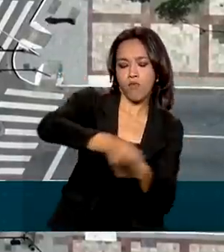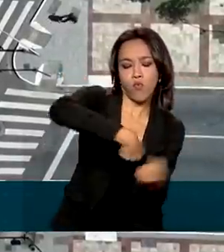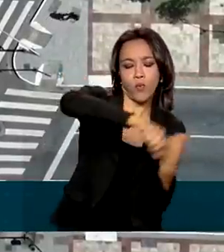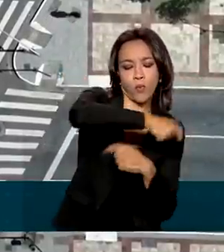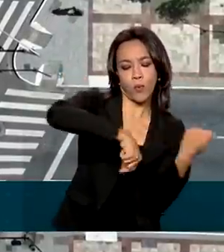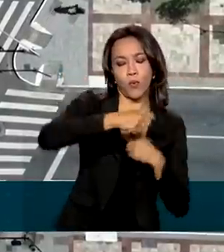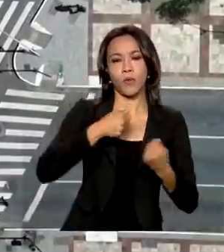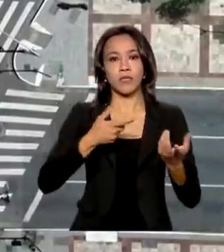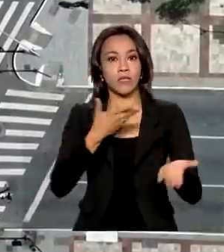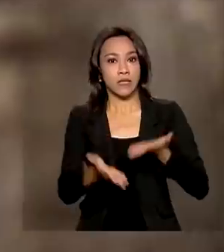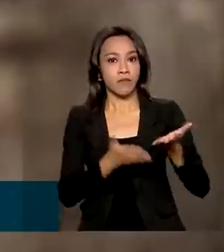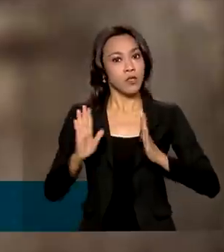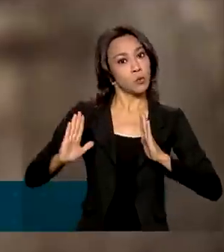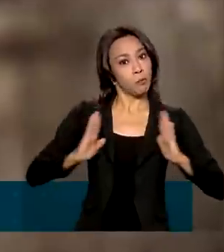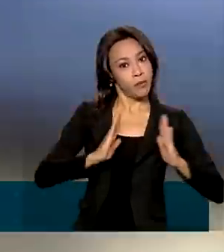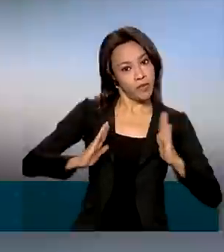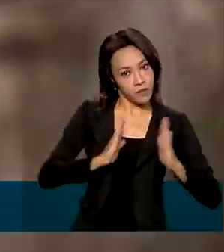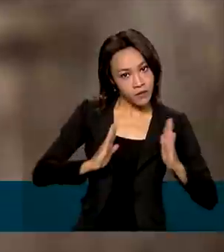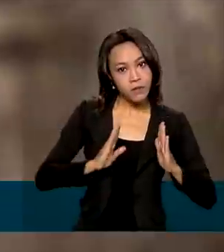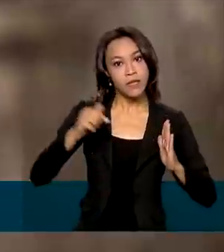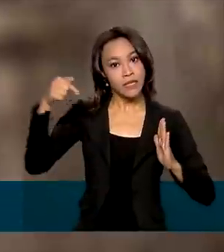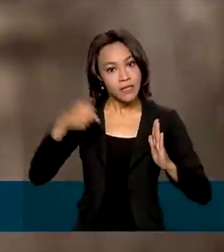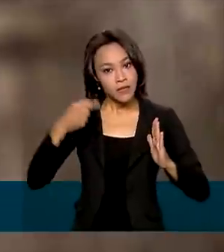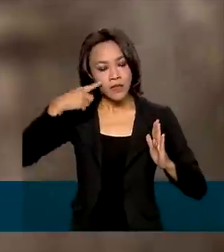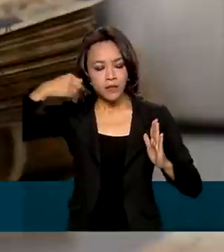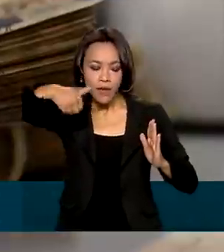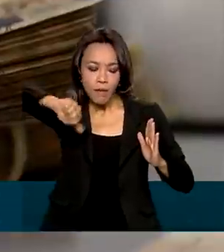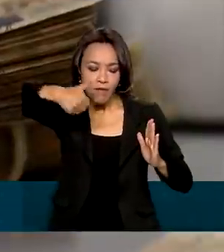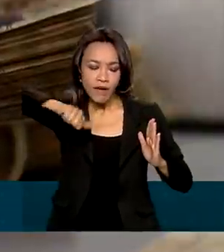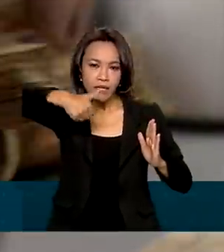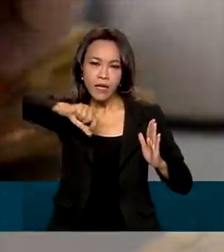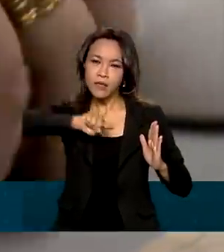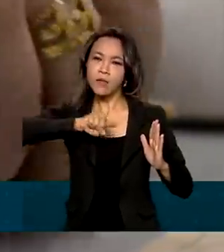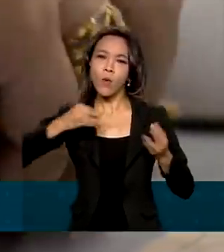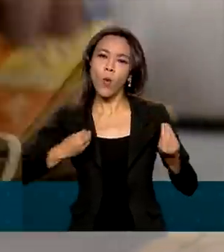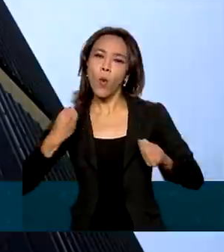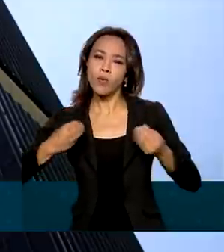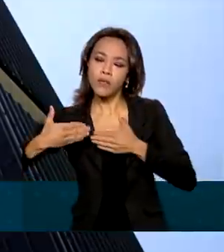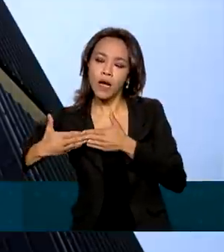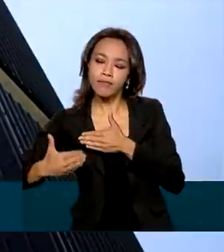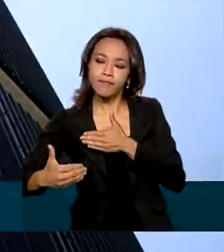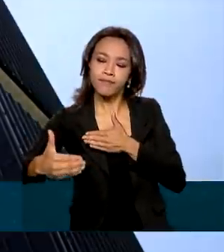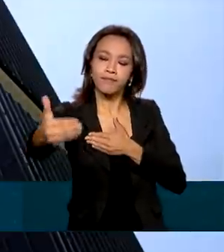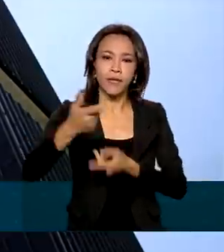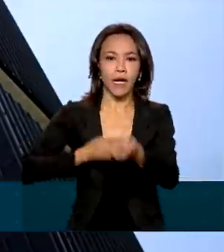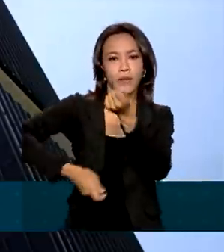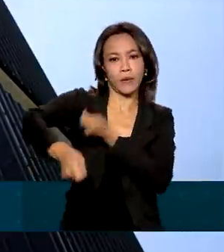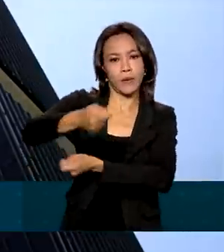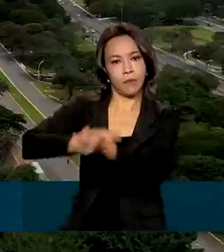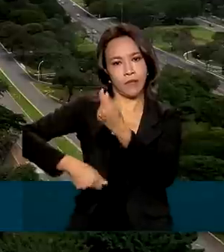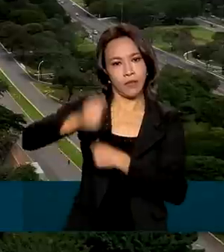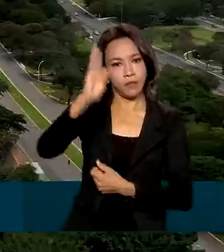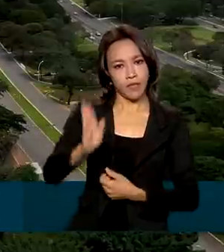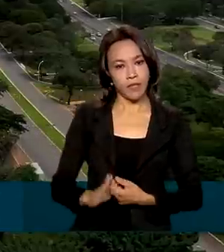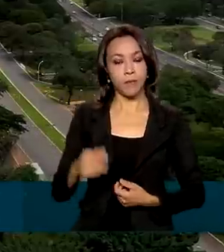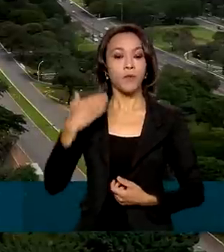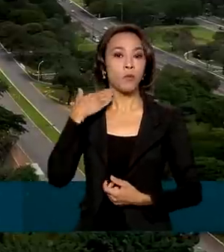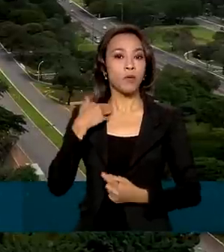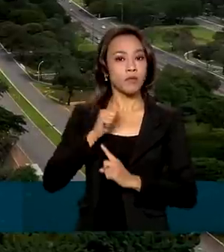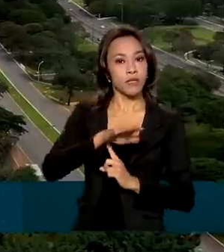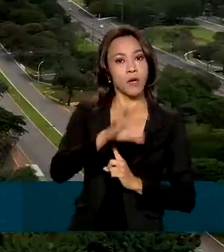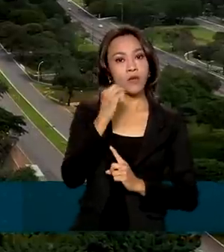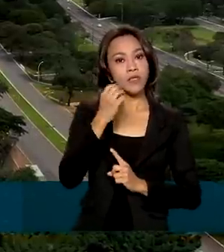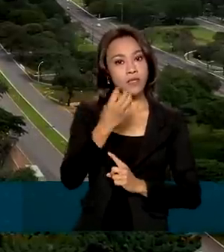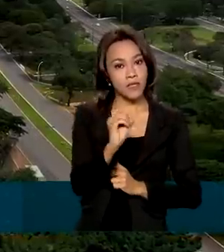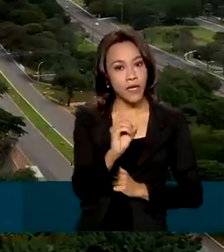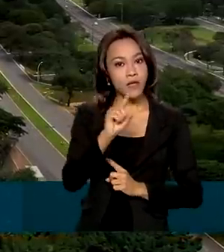determinado período de tempo e serve para medir o comportamento da economia. A nova projeção do Banco Central é 0,1